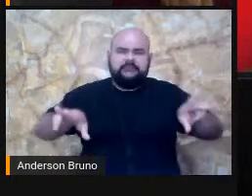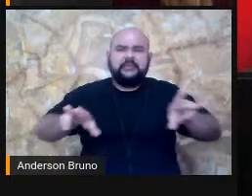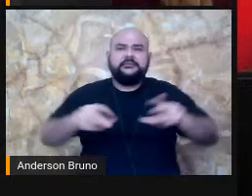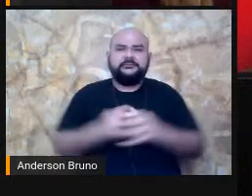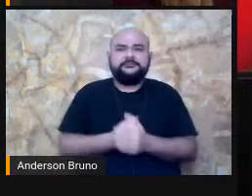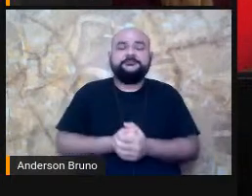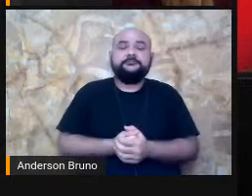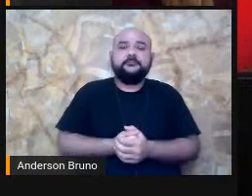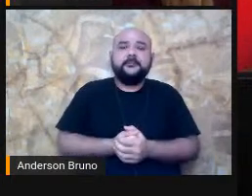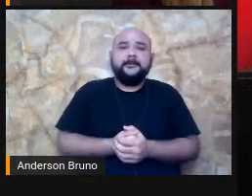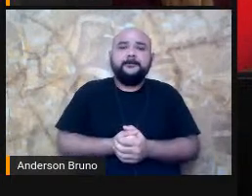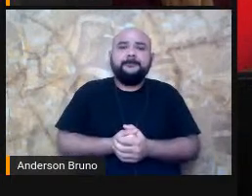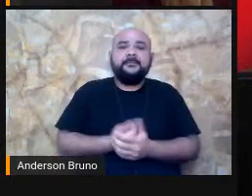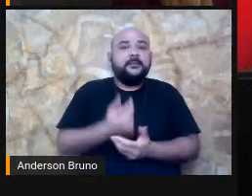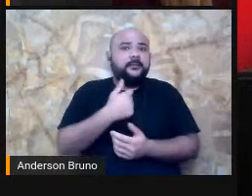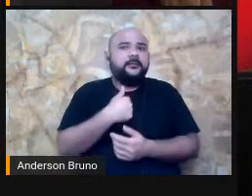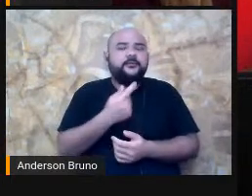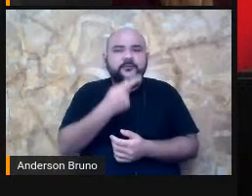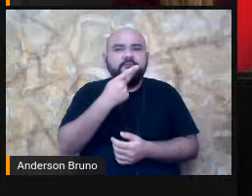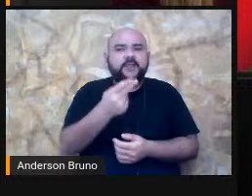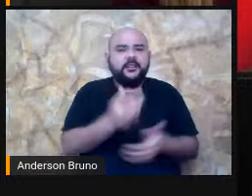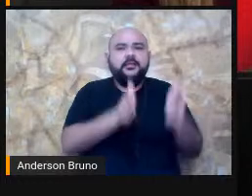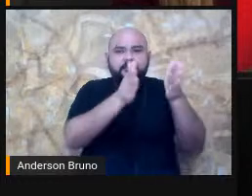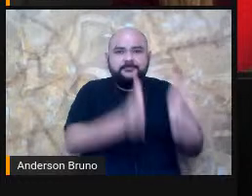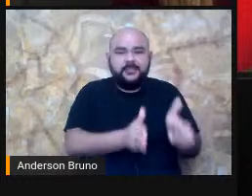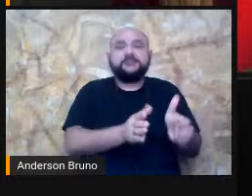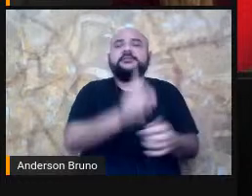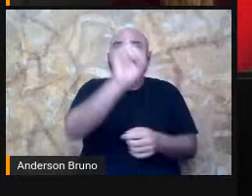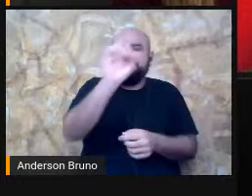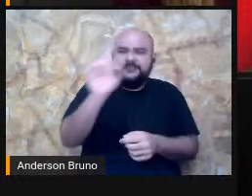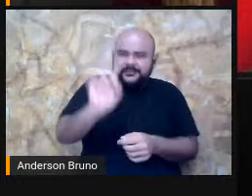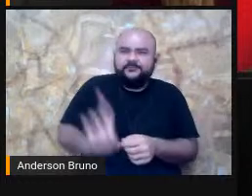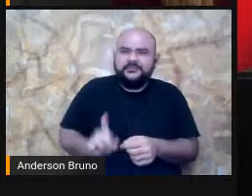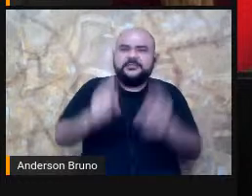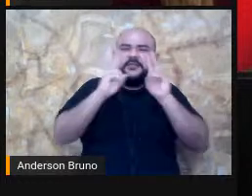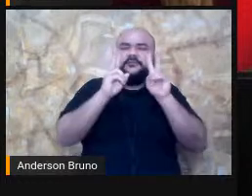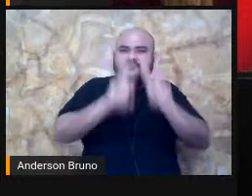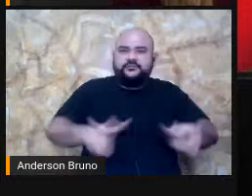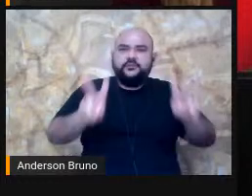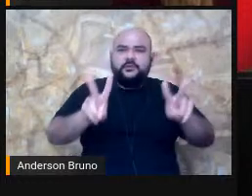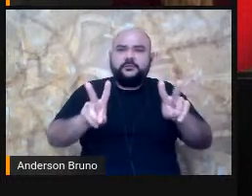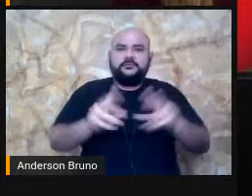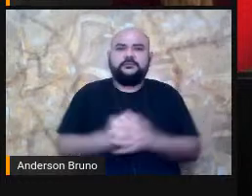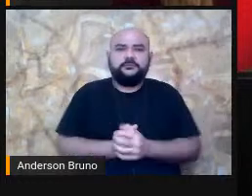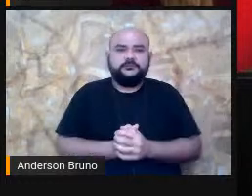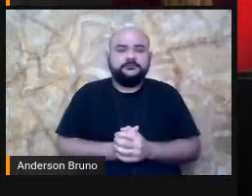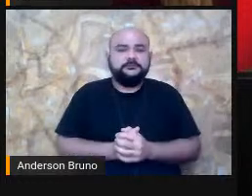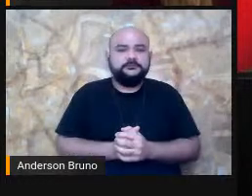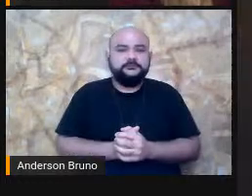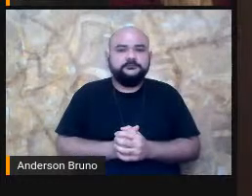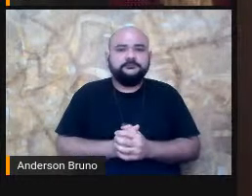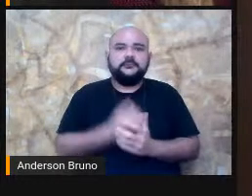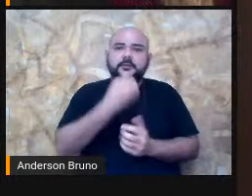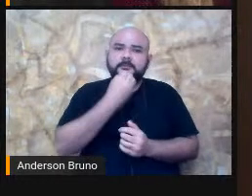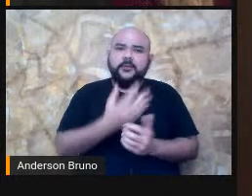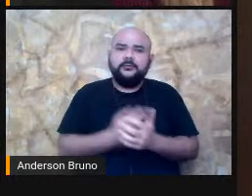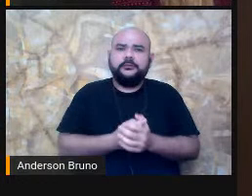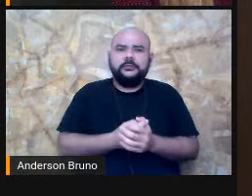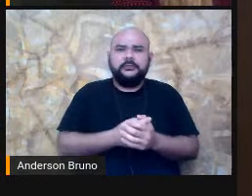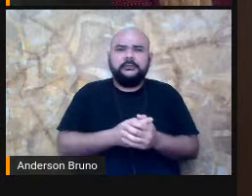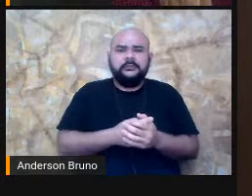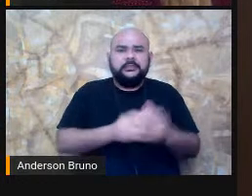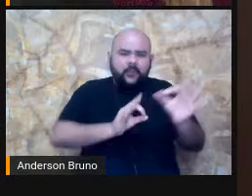da parte da deficiência visual. Antes, quando eu fui preparar essa apresentação,